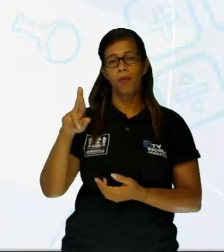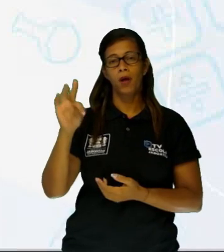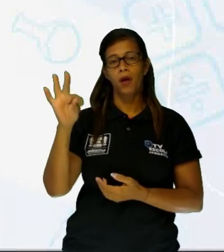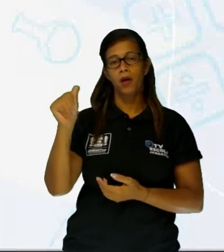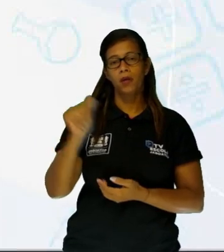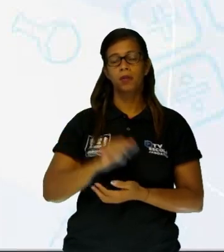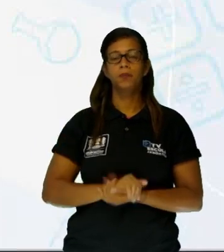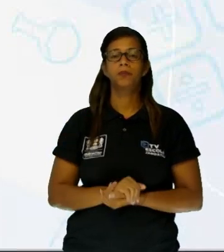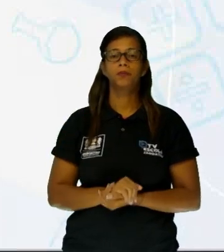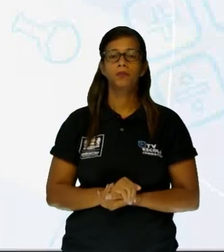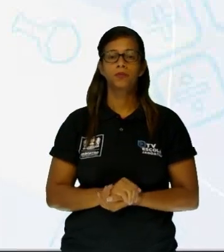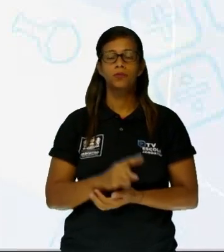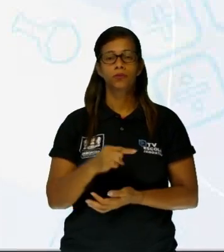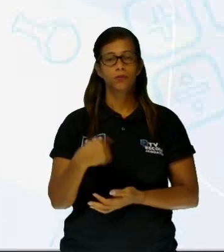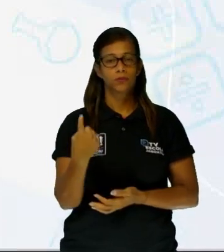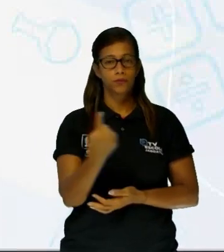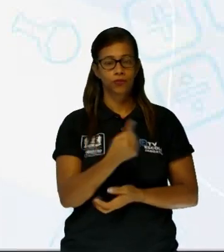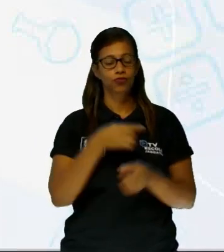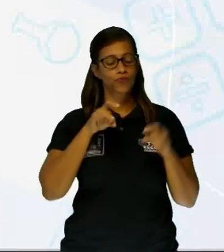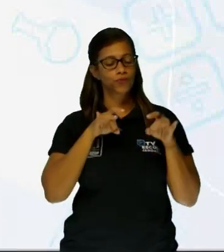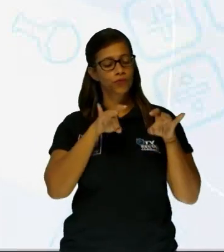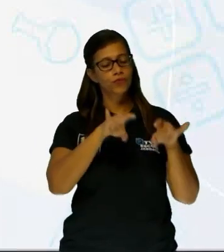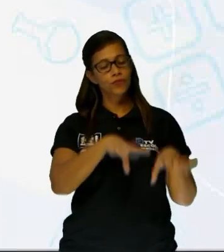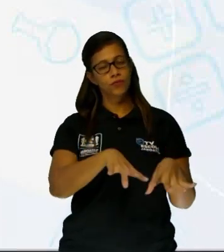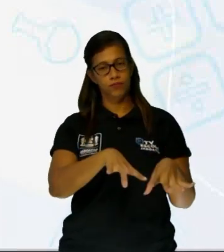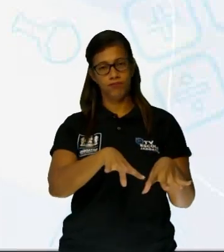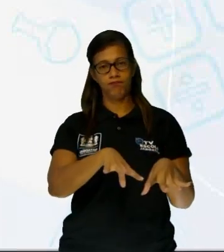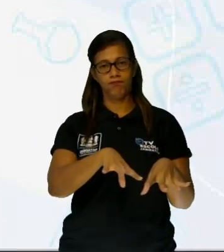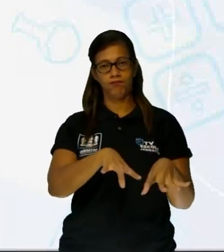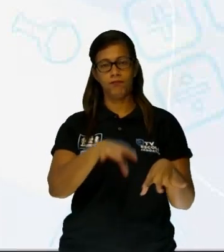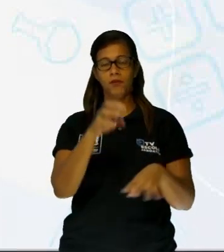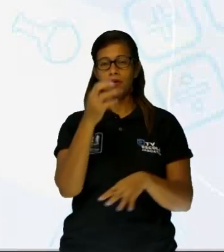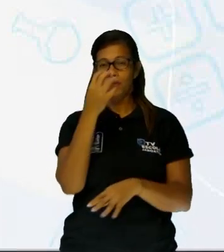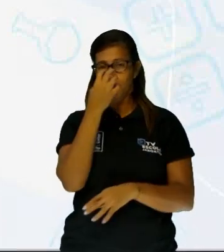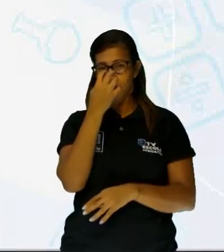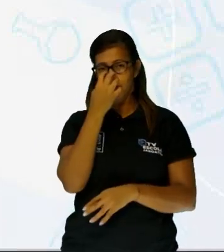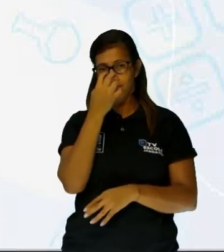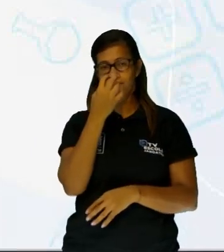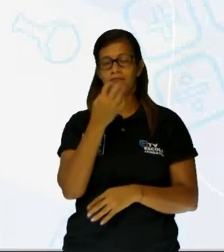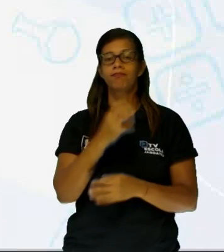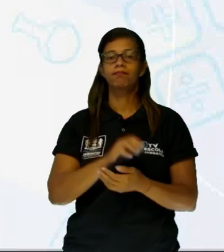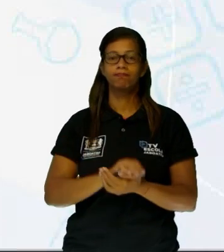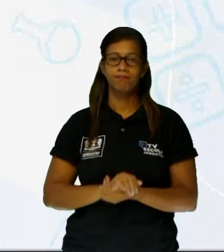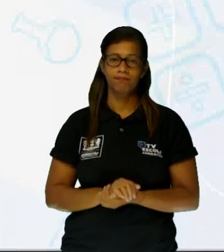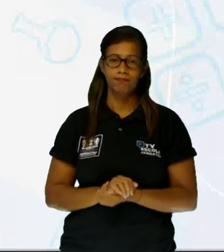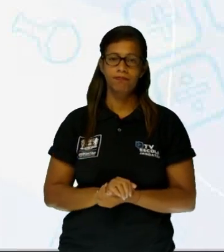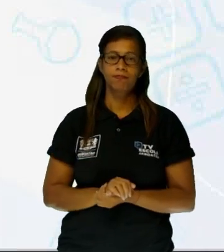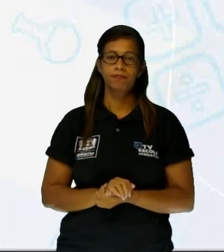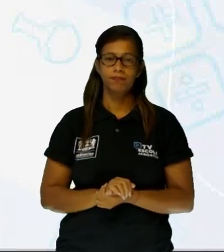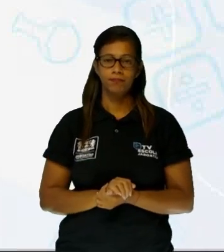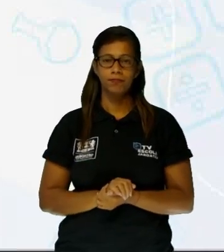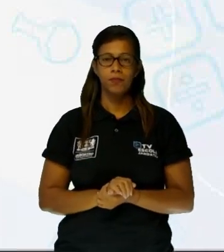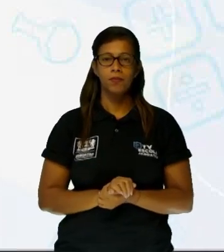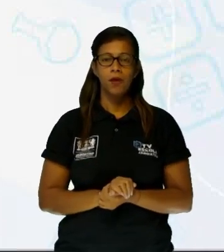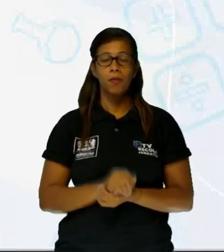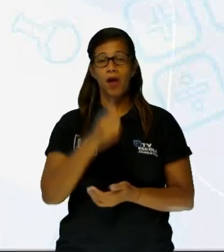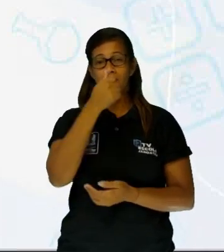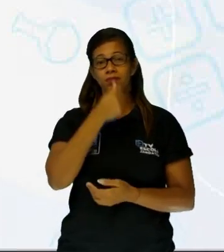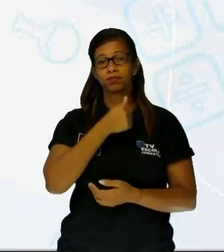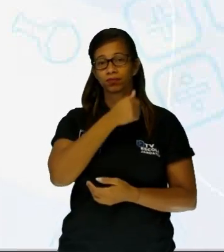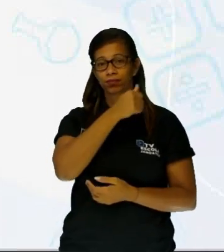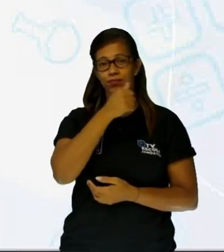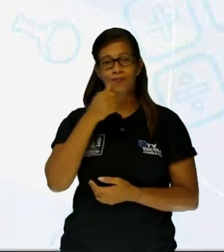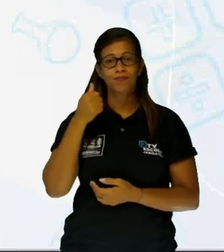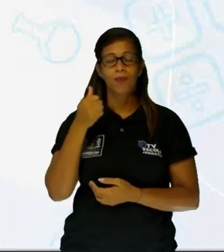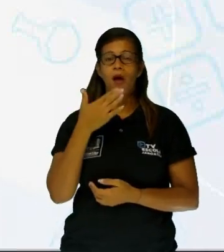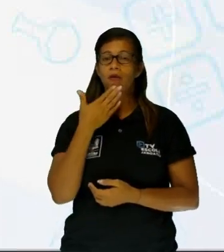Somos sempre nós que abandonamos os cães. Na natural ingratidão com que sacrificamos as melhores afeições